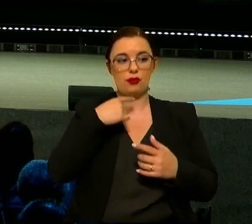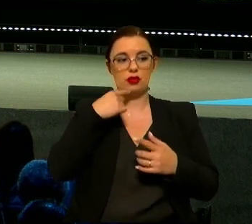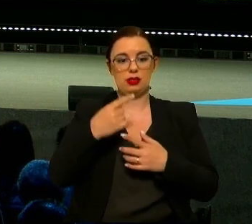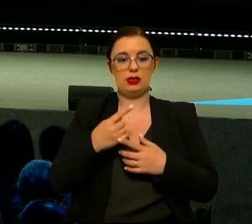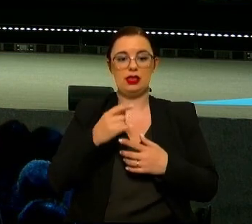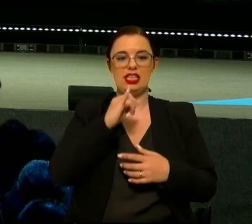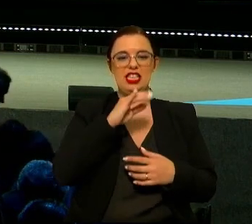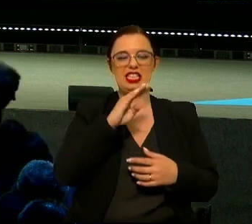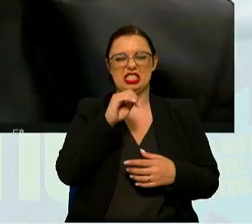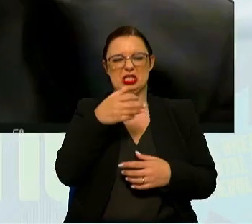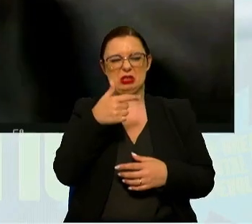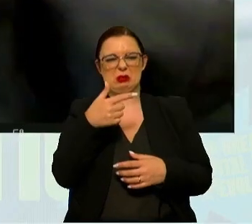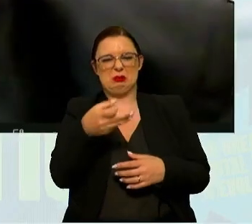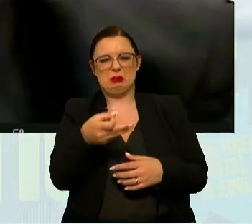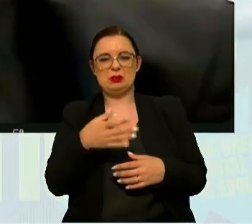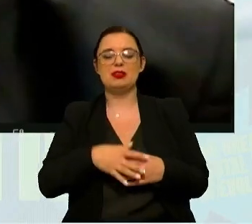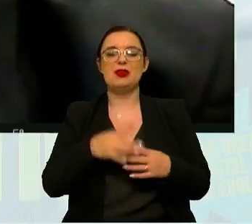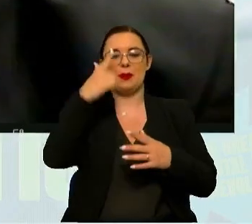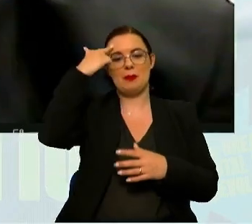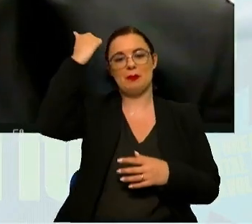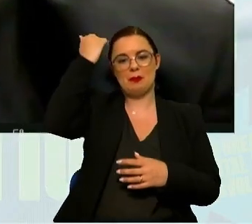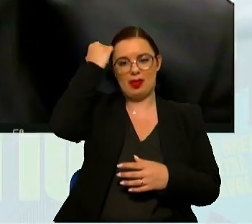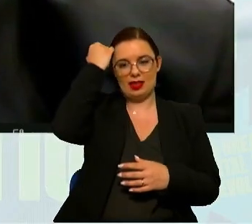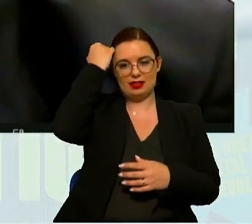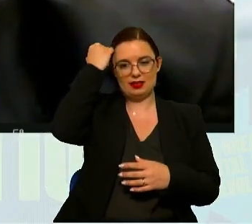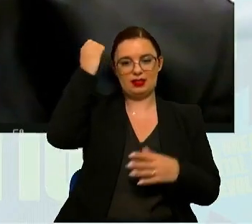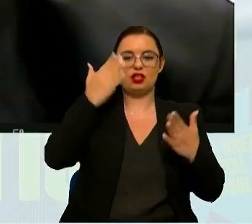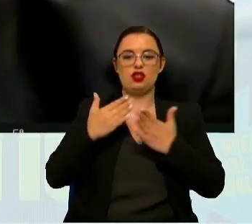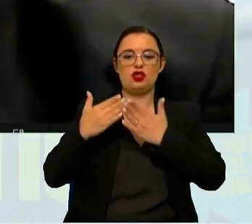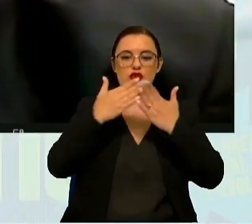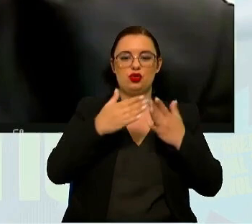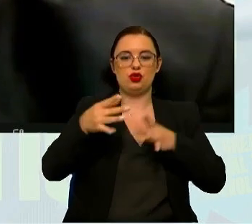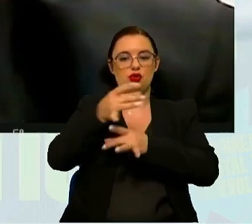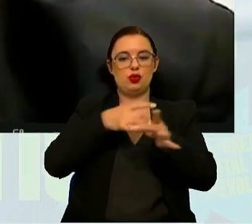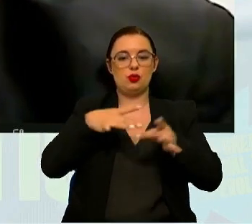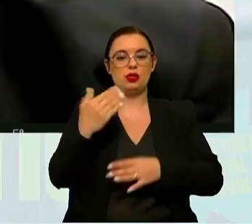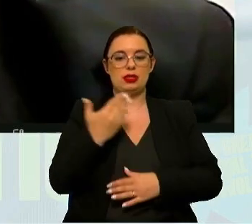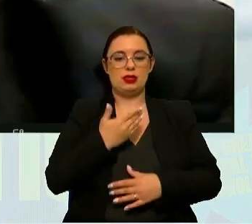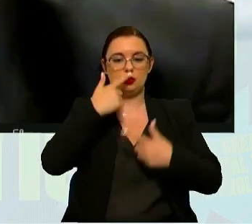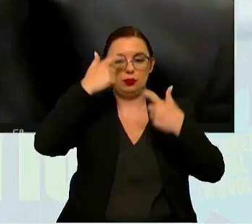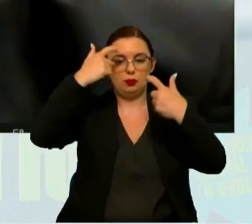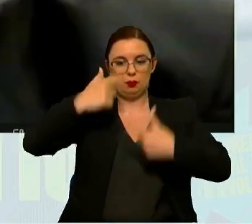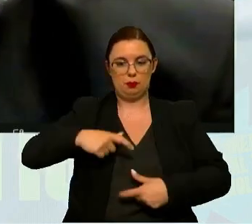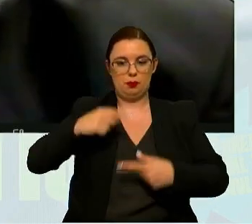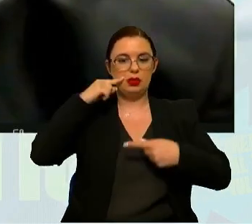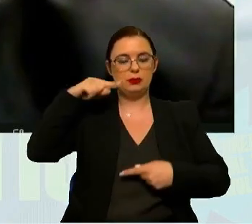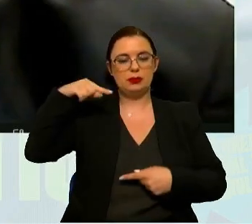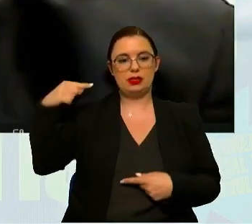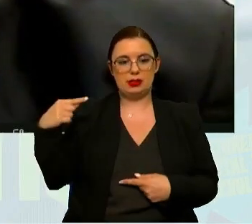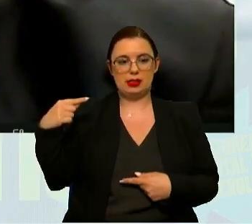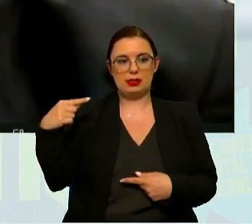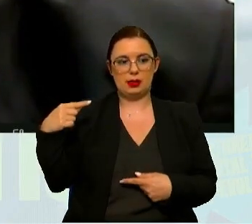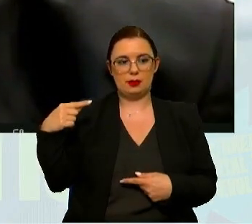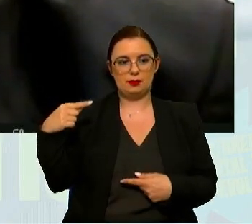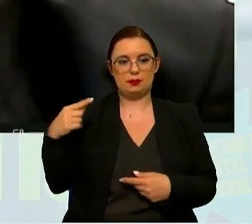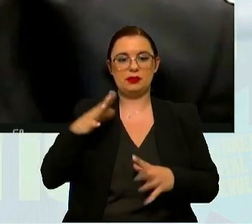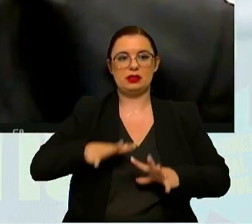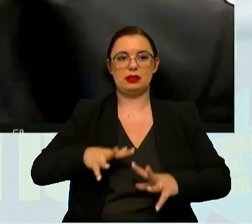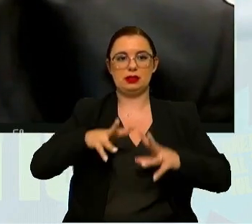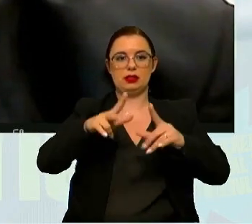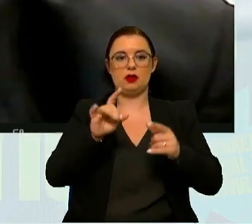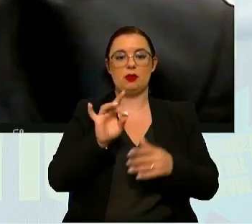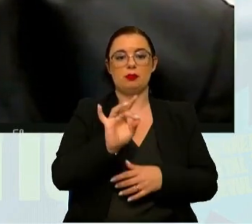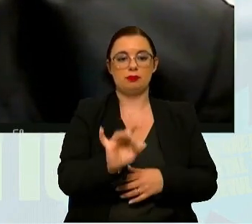ISCSP. É mestre em estudos europeus e direitos humanos, com uma especialização em desenvolvimento